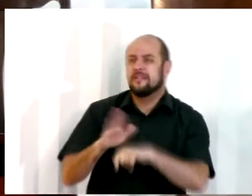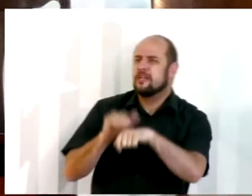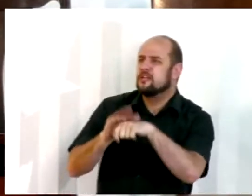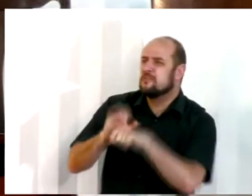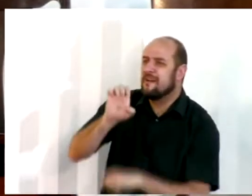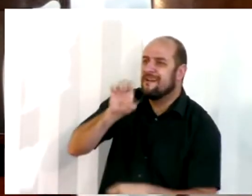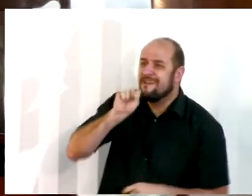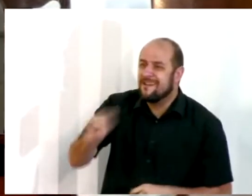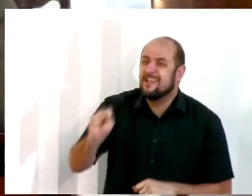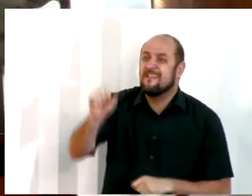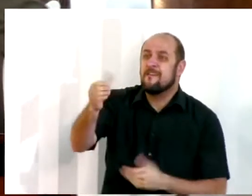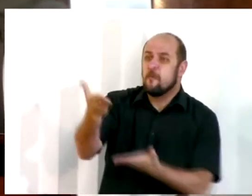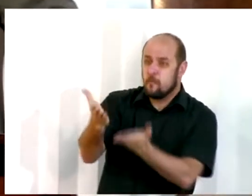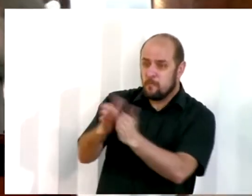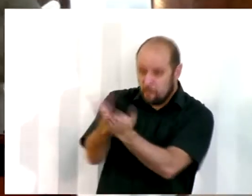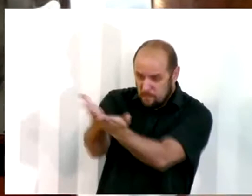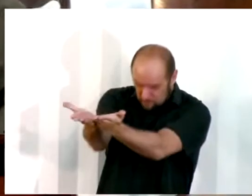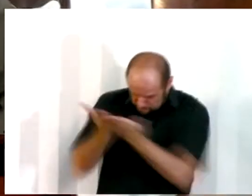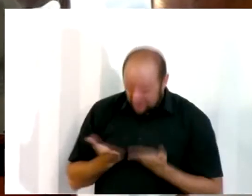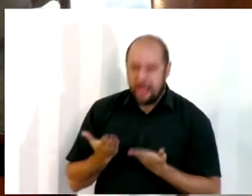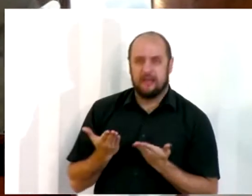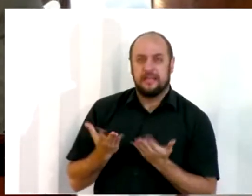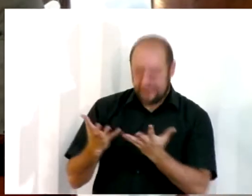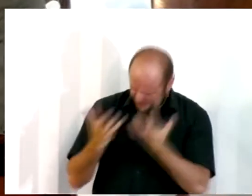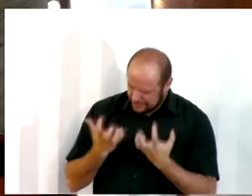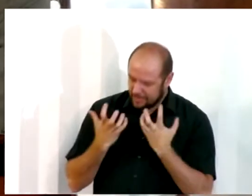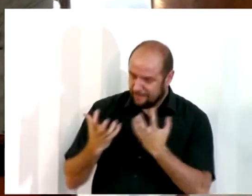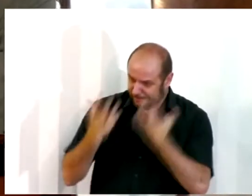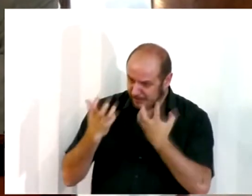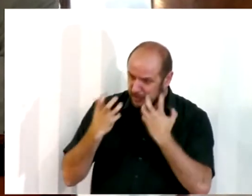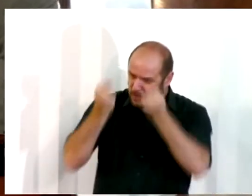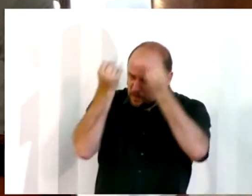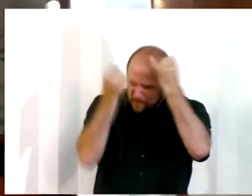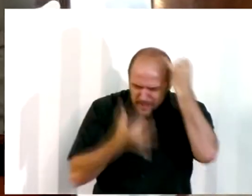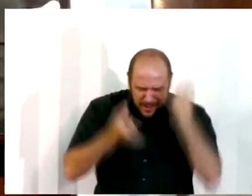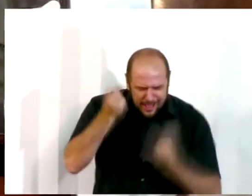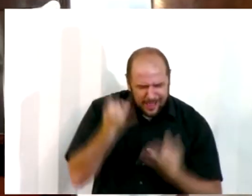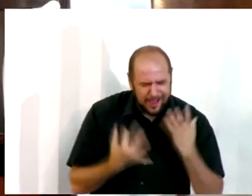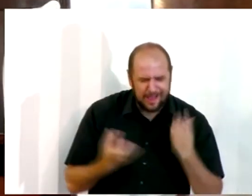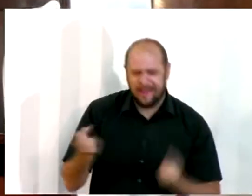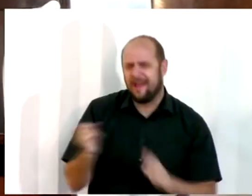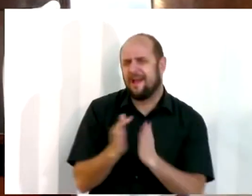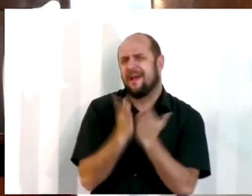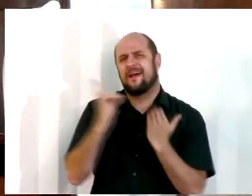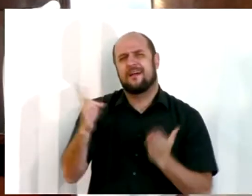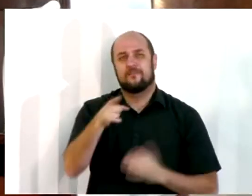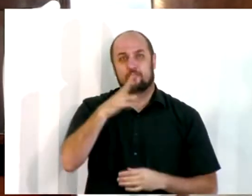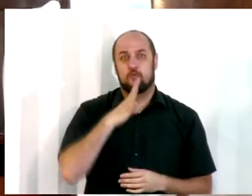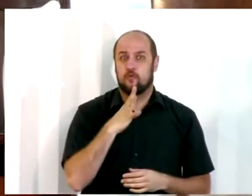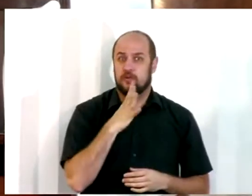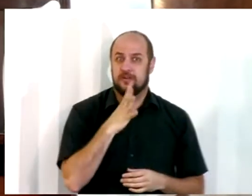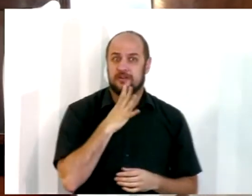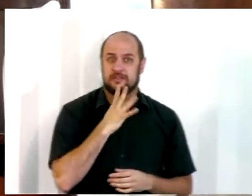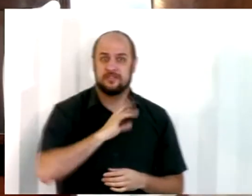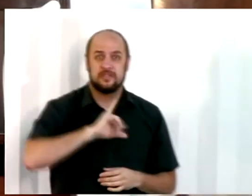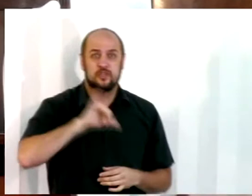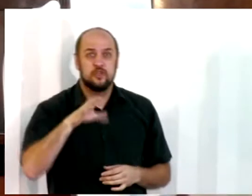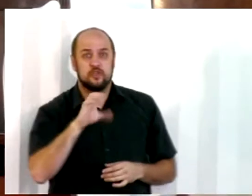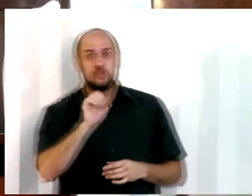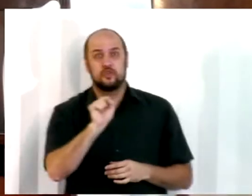traga o livro. Nós queremos ouvir a palavra deste livro. Os irmãos conhecem a história do rei Josias.